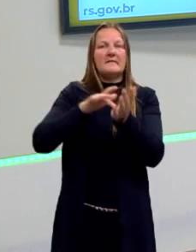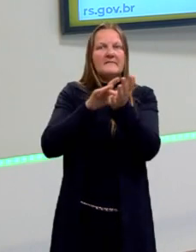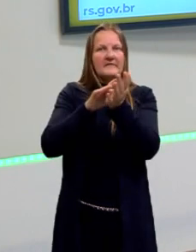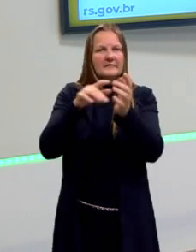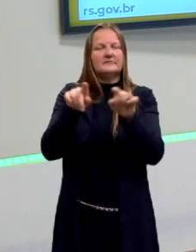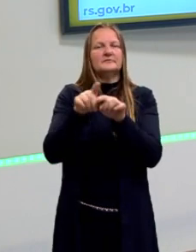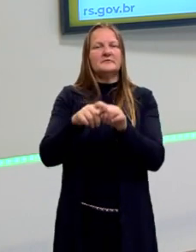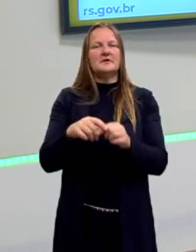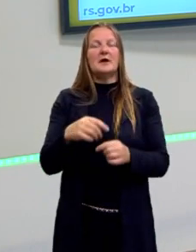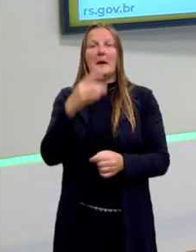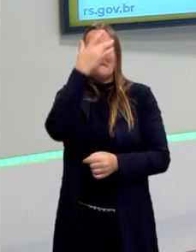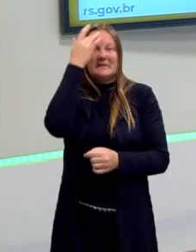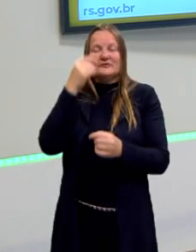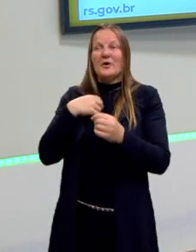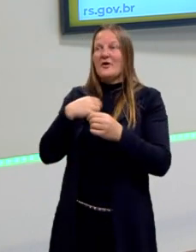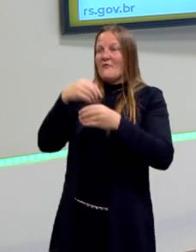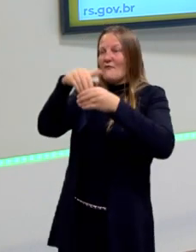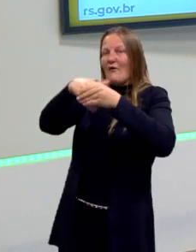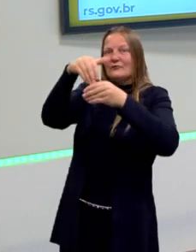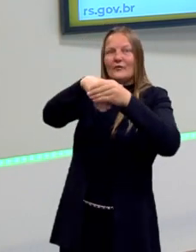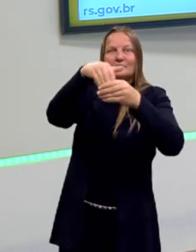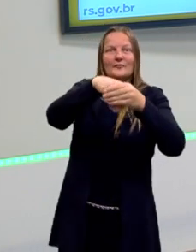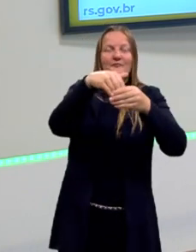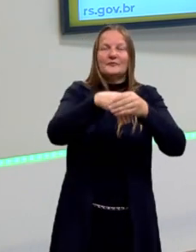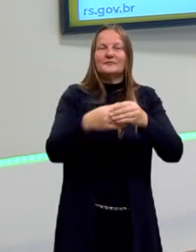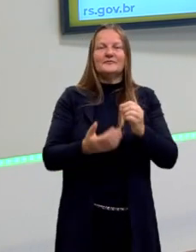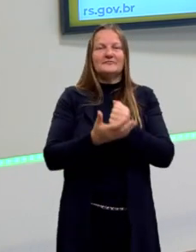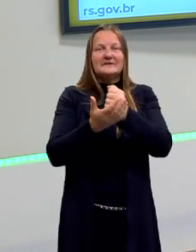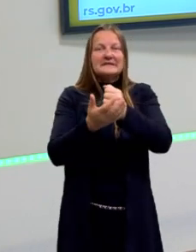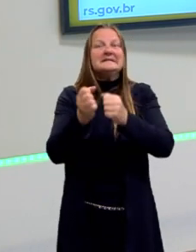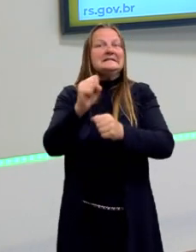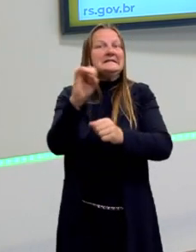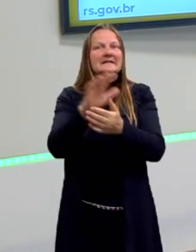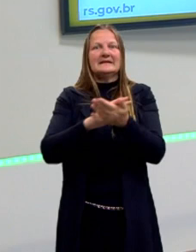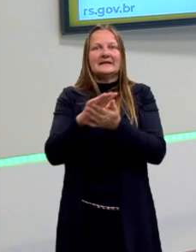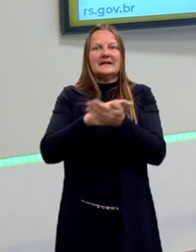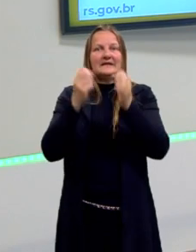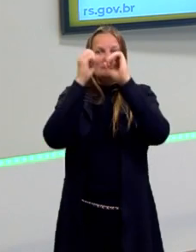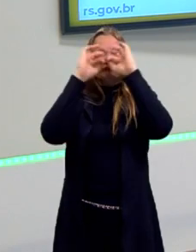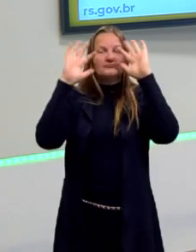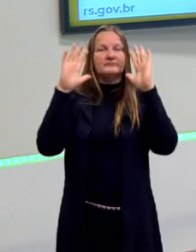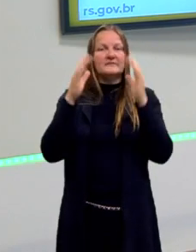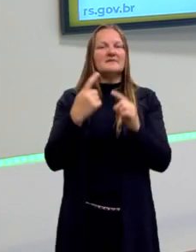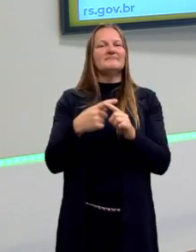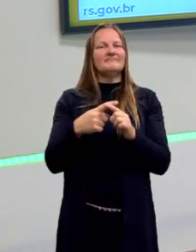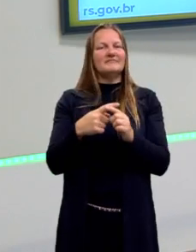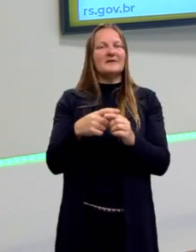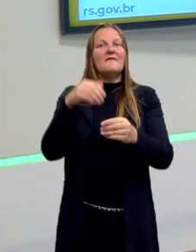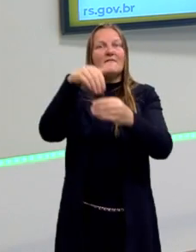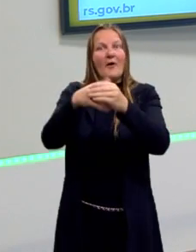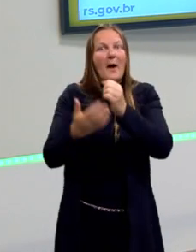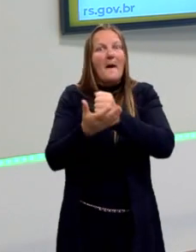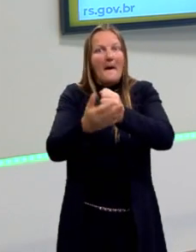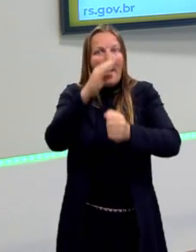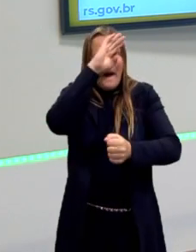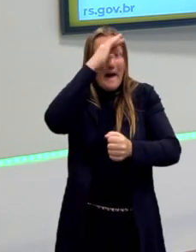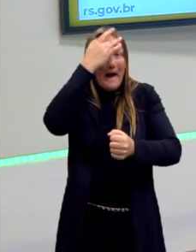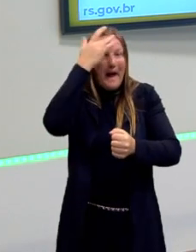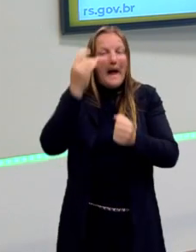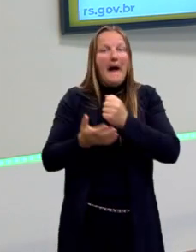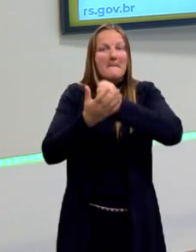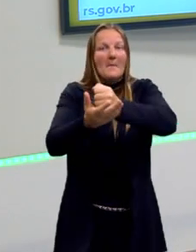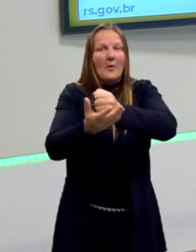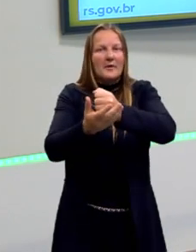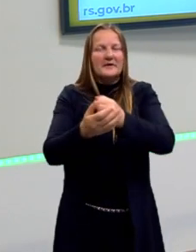convencer o eleitor. Então se eleitor não for um camarada esclarecido ou fazer aquele silogismo, ele acaba sendo convencido desse